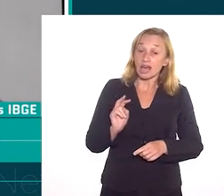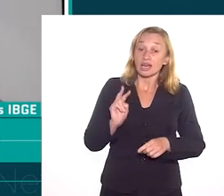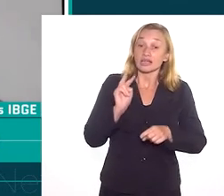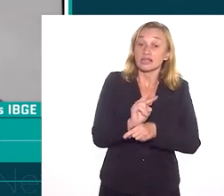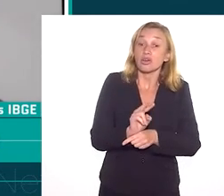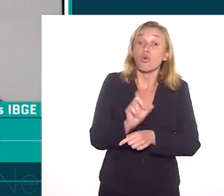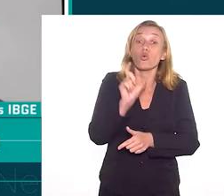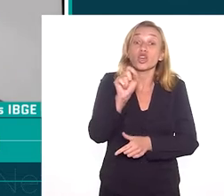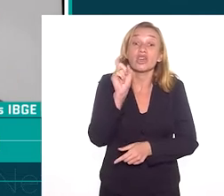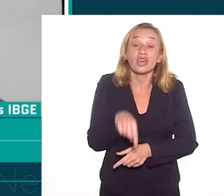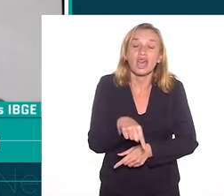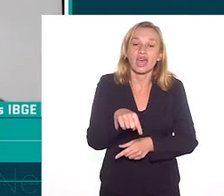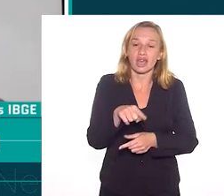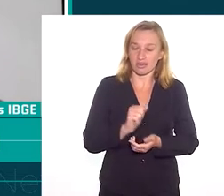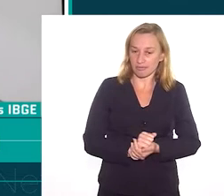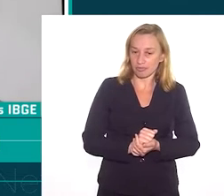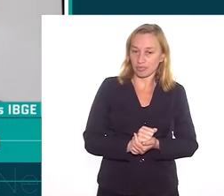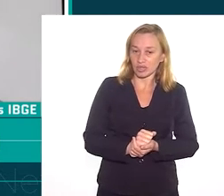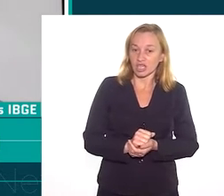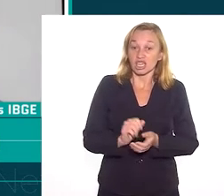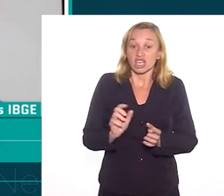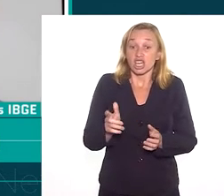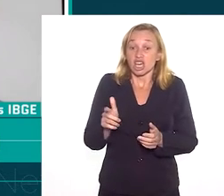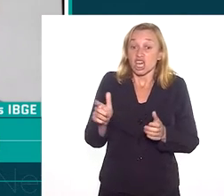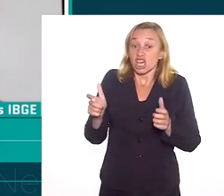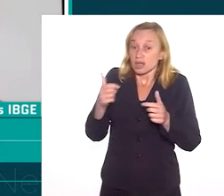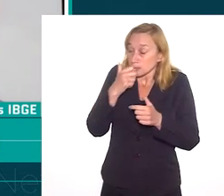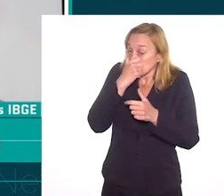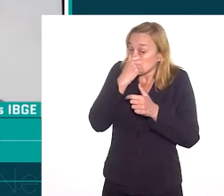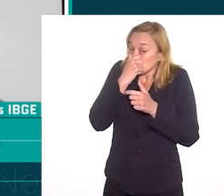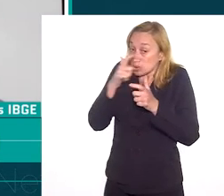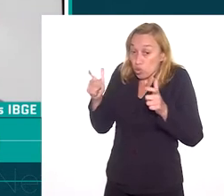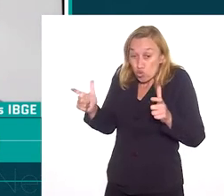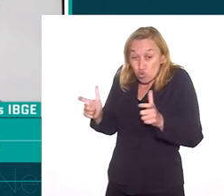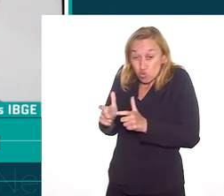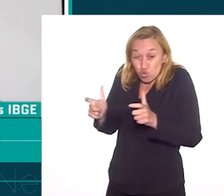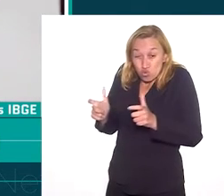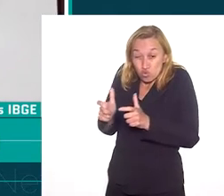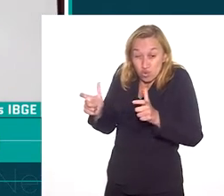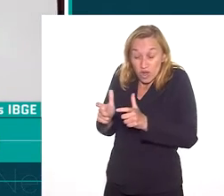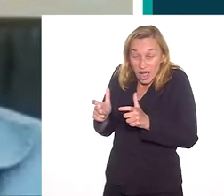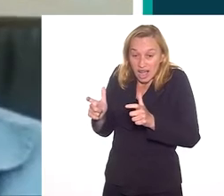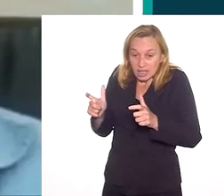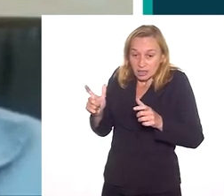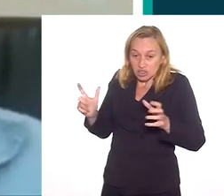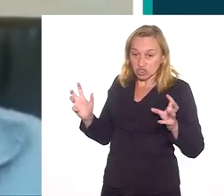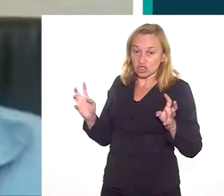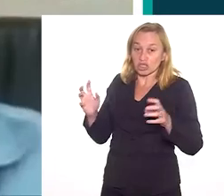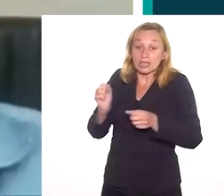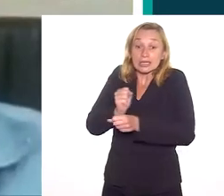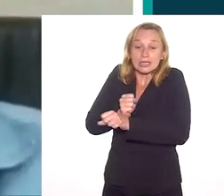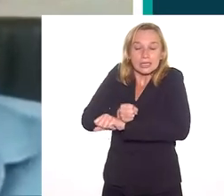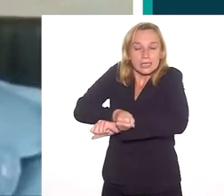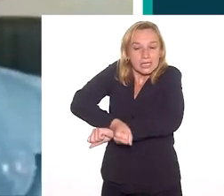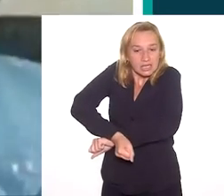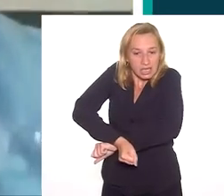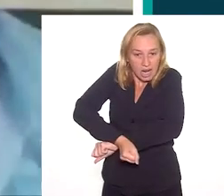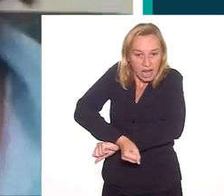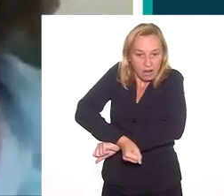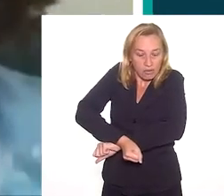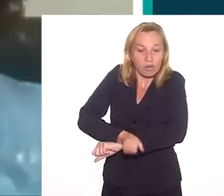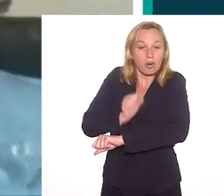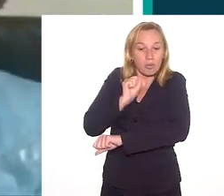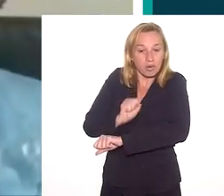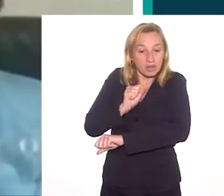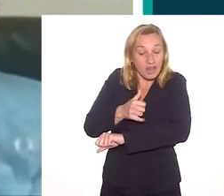claro, a prevenção seria abarrotar, encher as senzalas de escravizados para que eles pudessem se precaver de